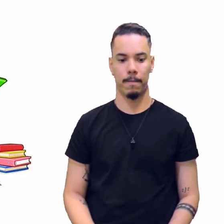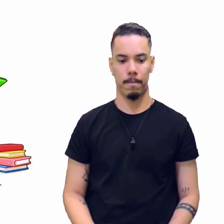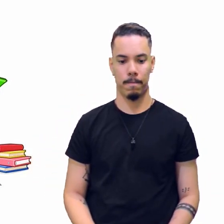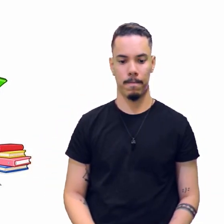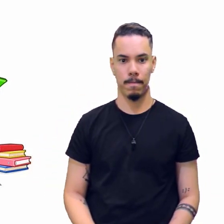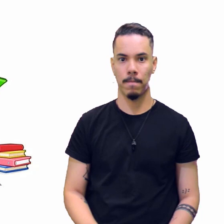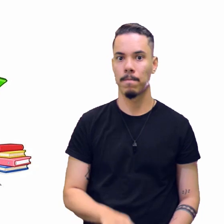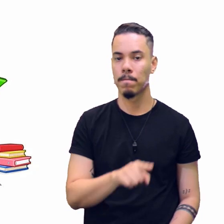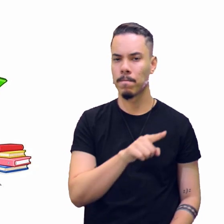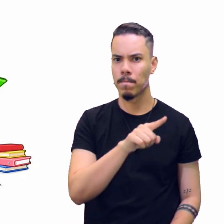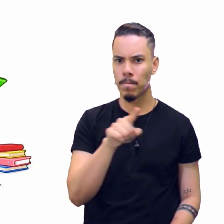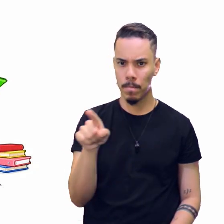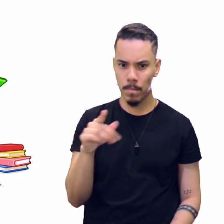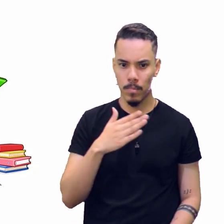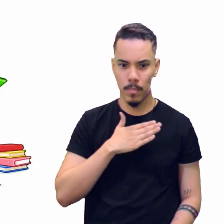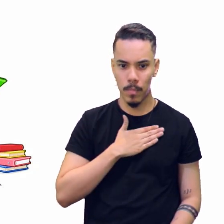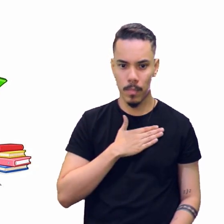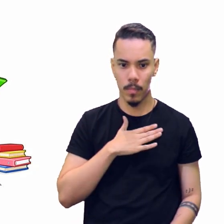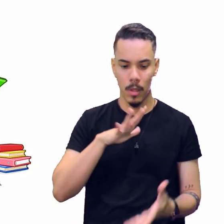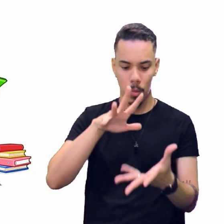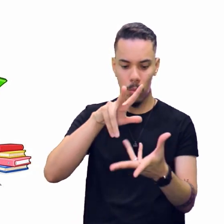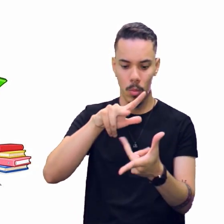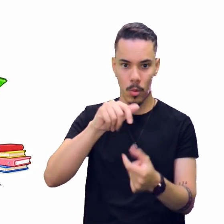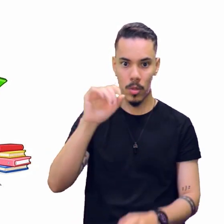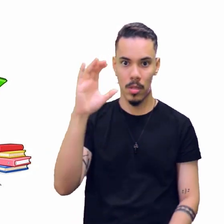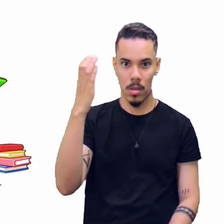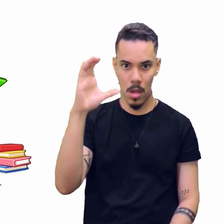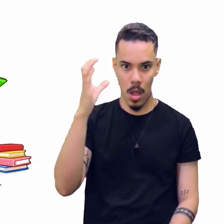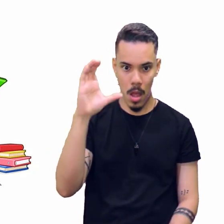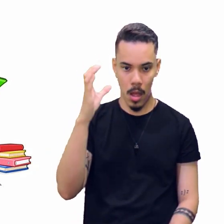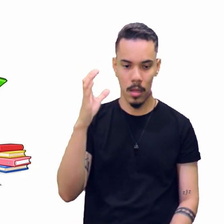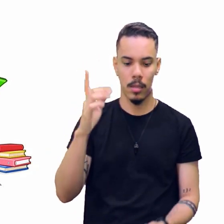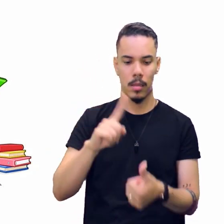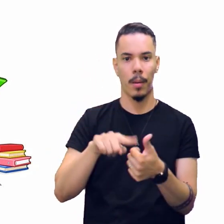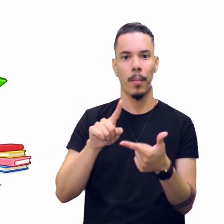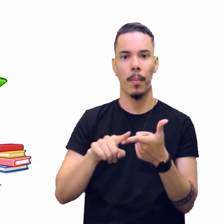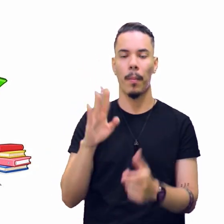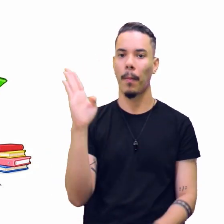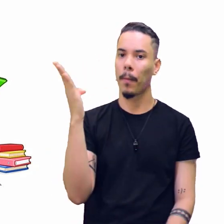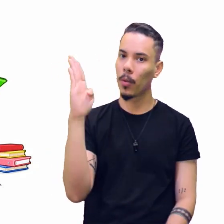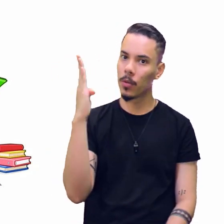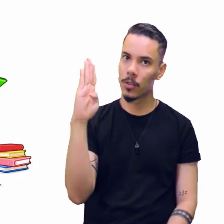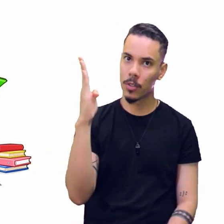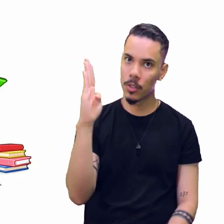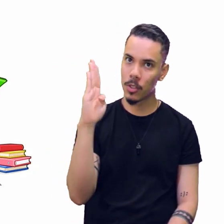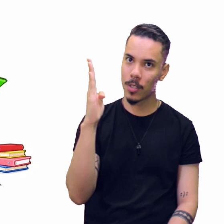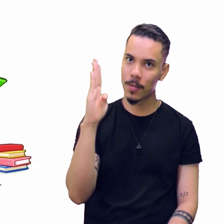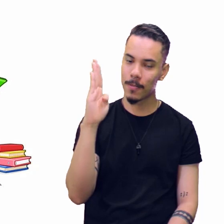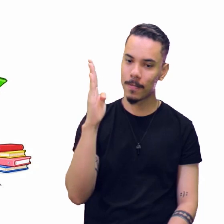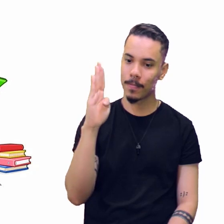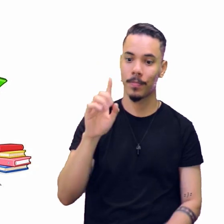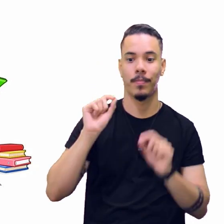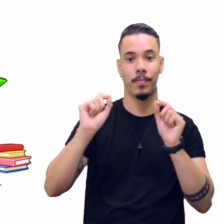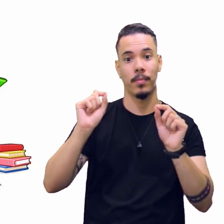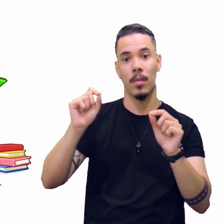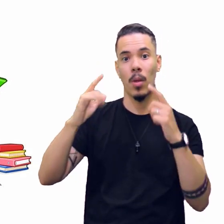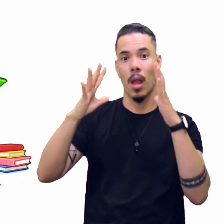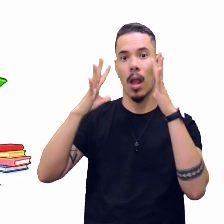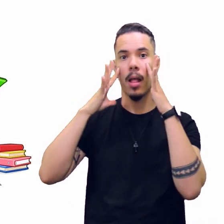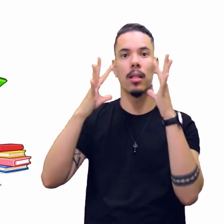Alguém gosta do mundo da ciência, da biologia? O que que te chama a atenção?